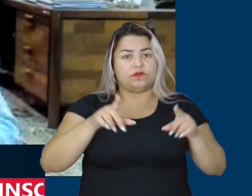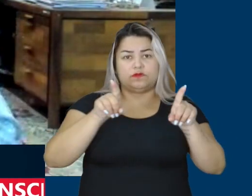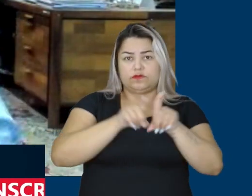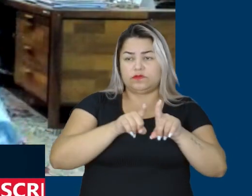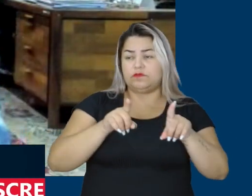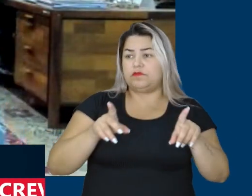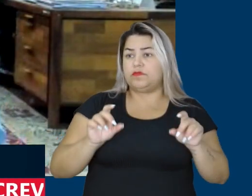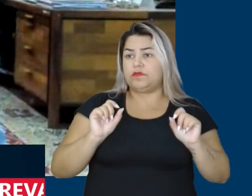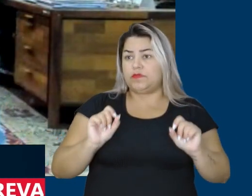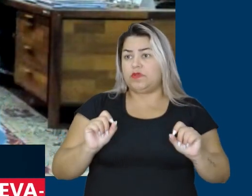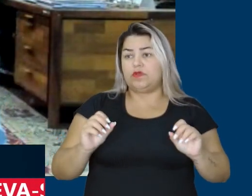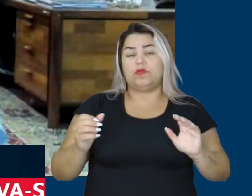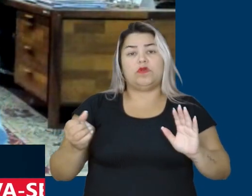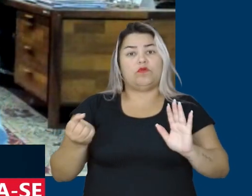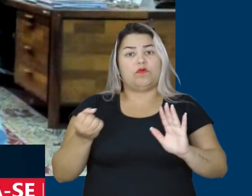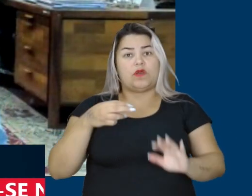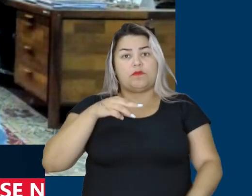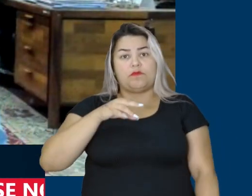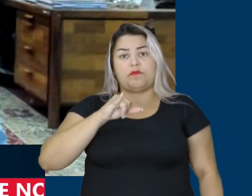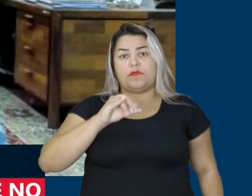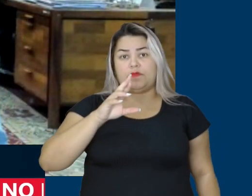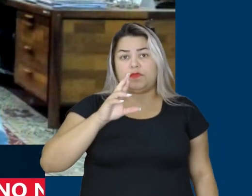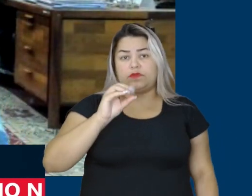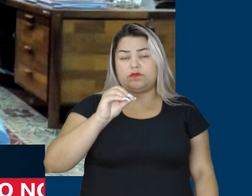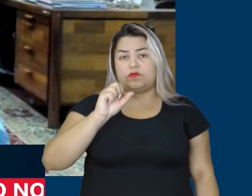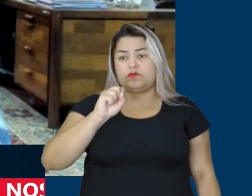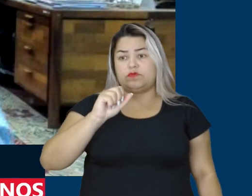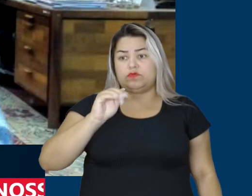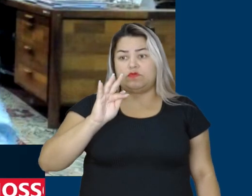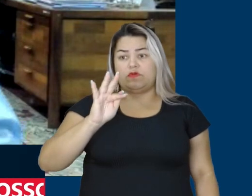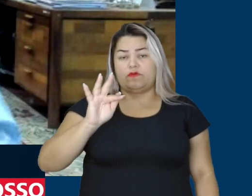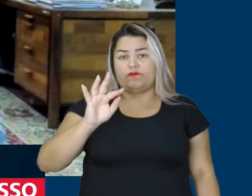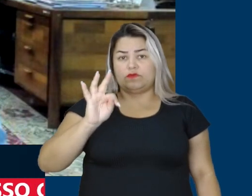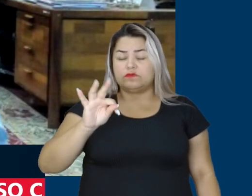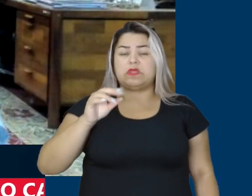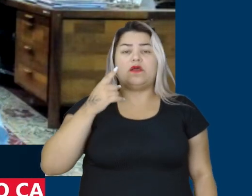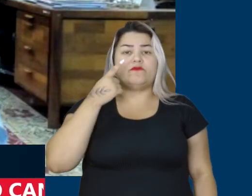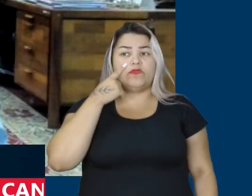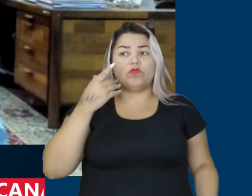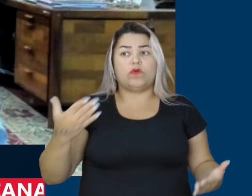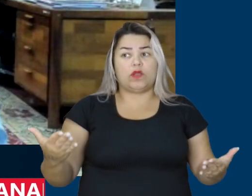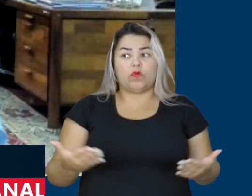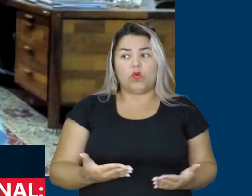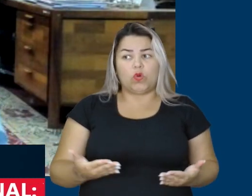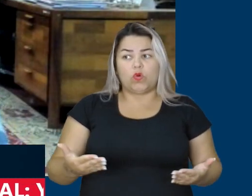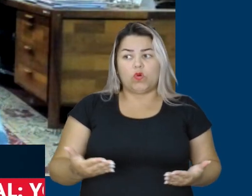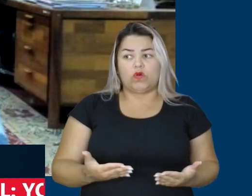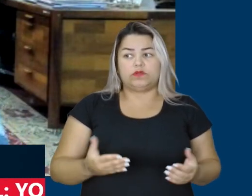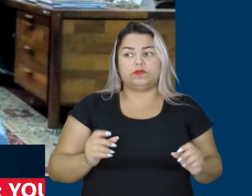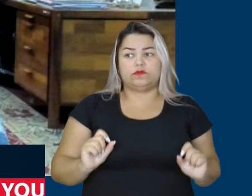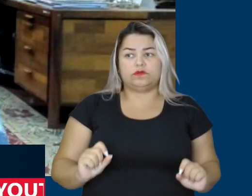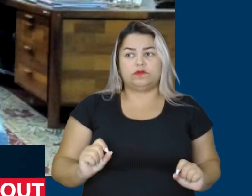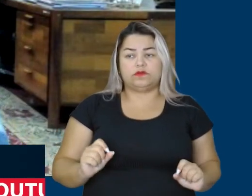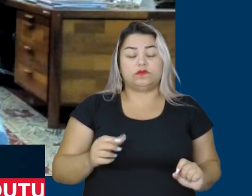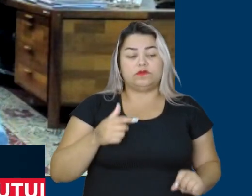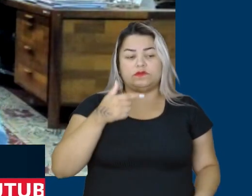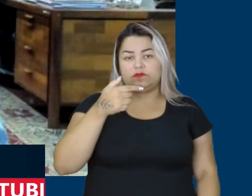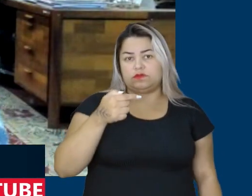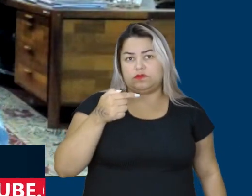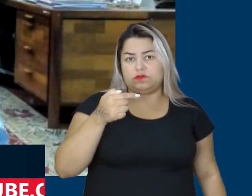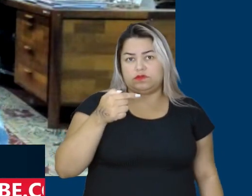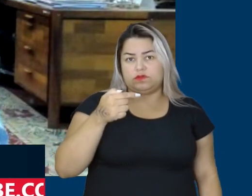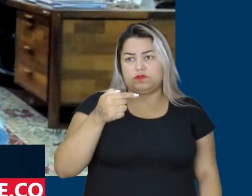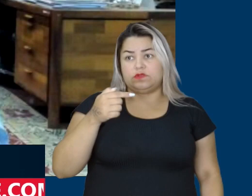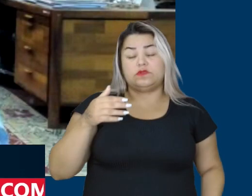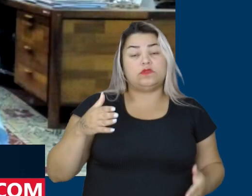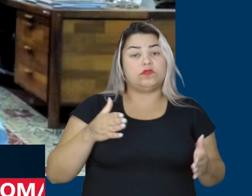parceria com Microsoft, que para quem está nos assistindo, são em sete trilhas